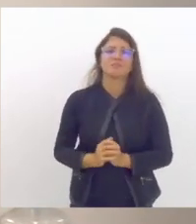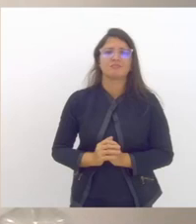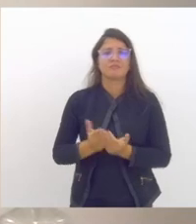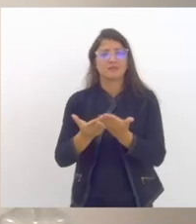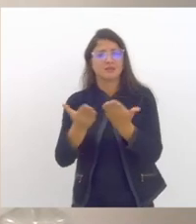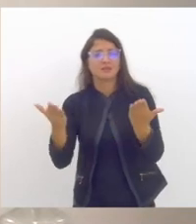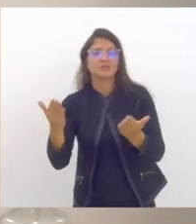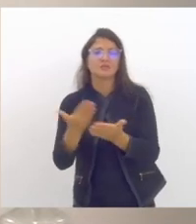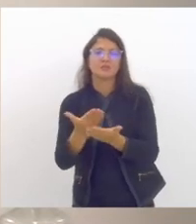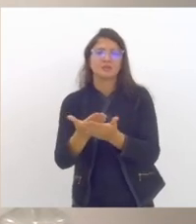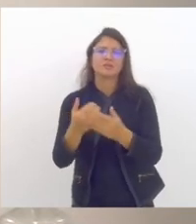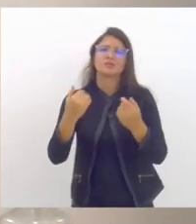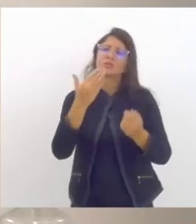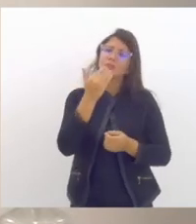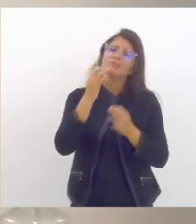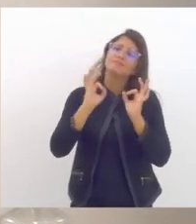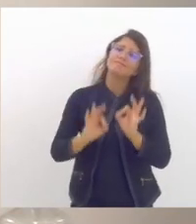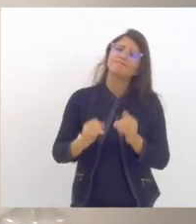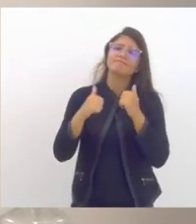estudantes